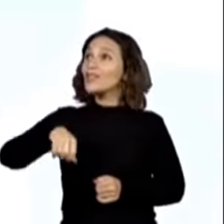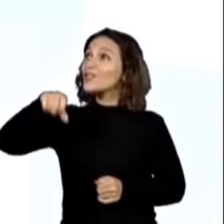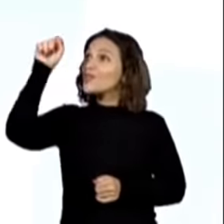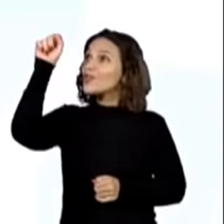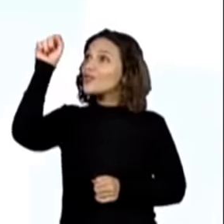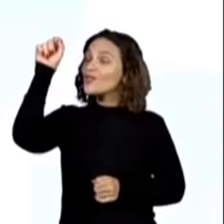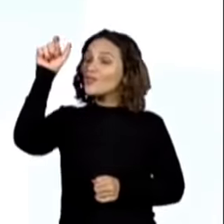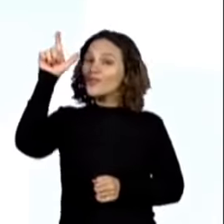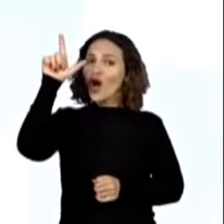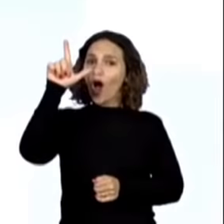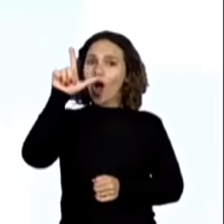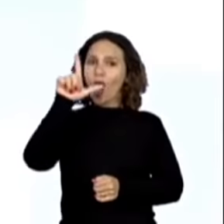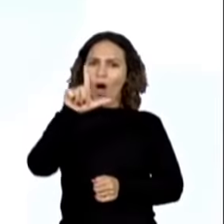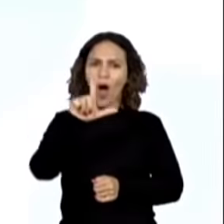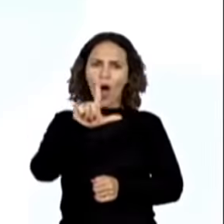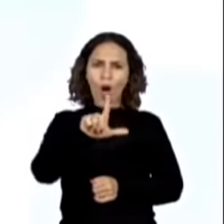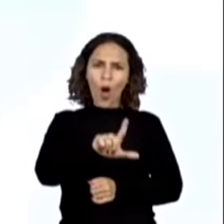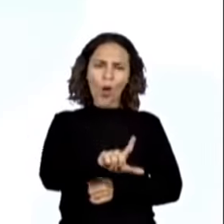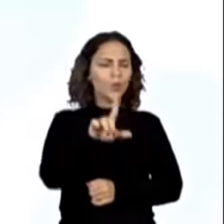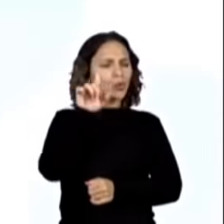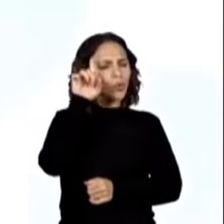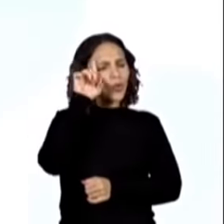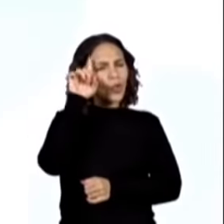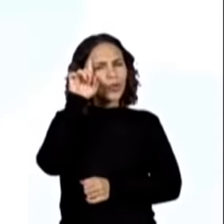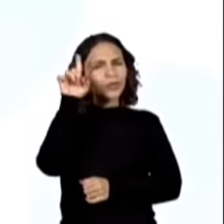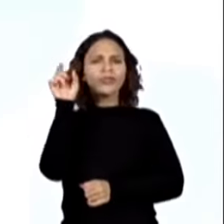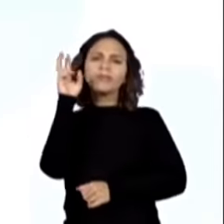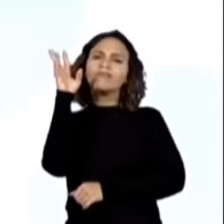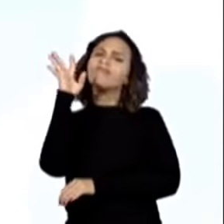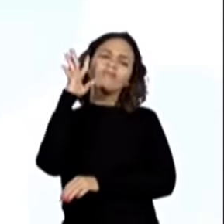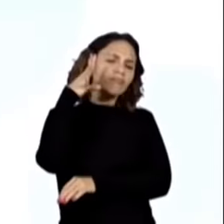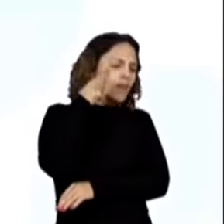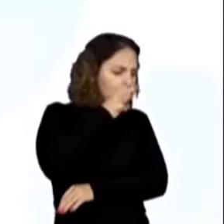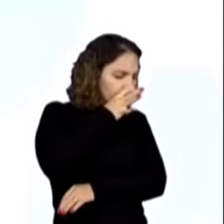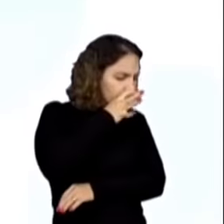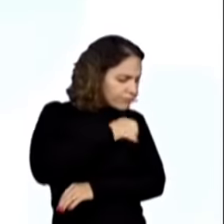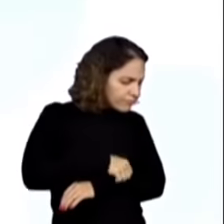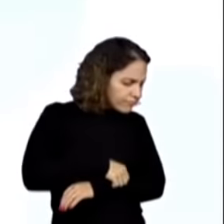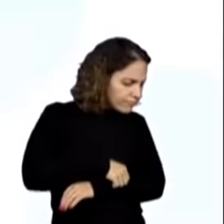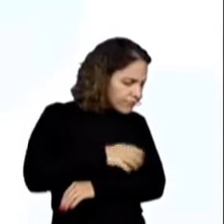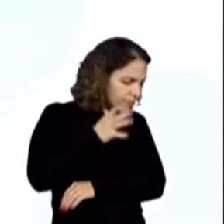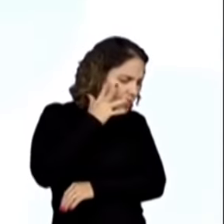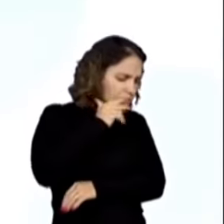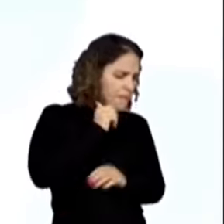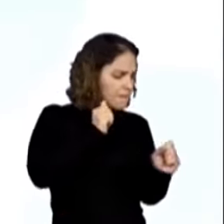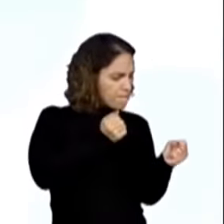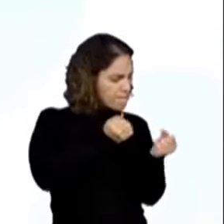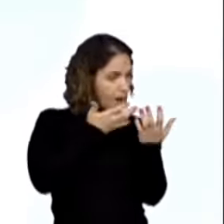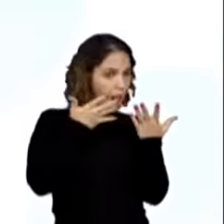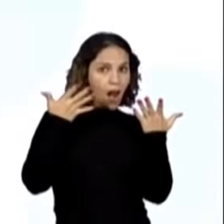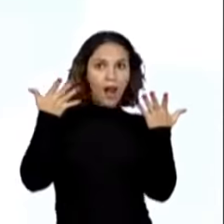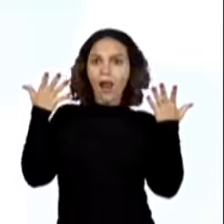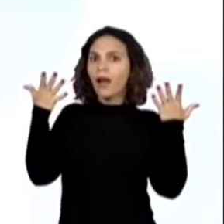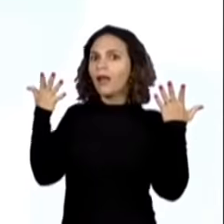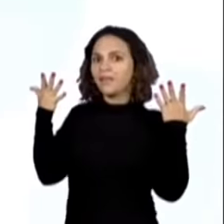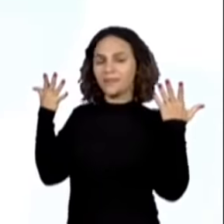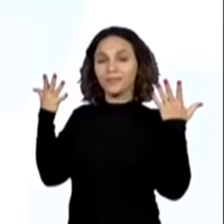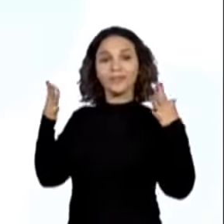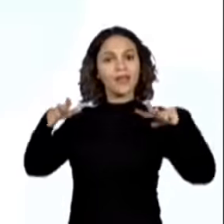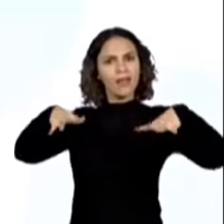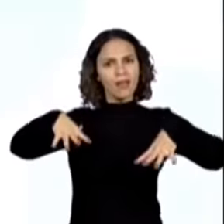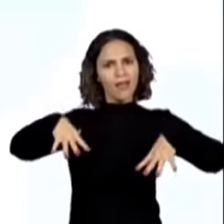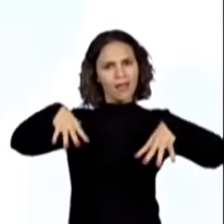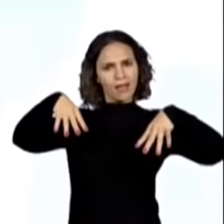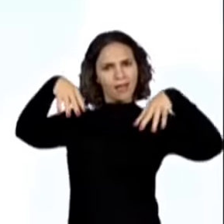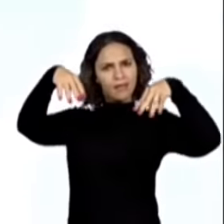embora visse todos os dias, sempre se deslumbrava, cada vez que iluminava o rosto dela. O castelo real